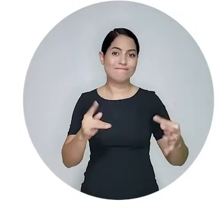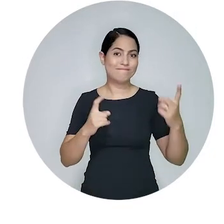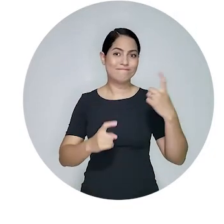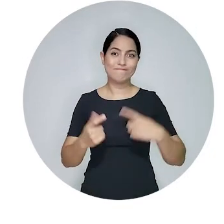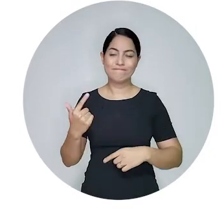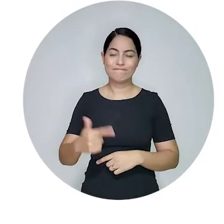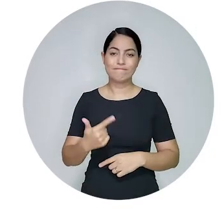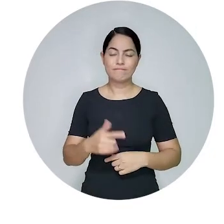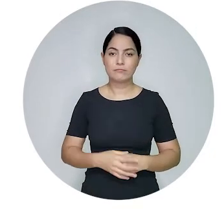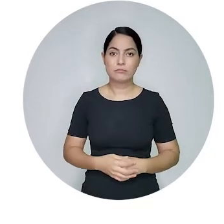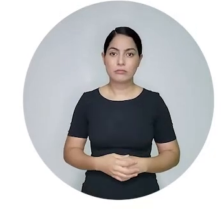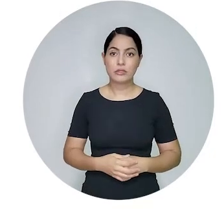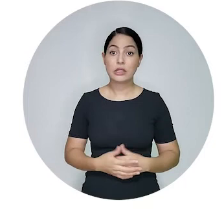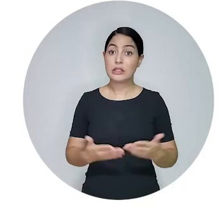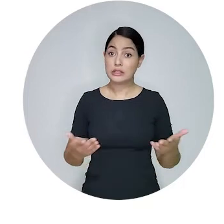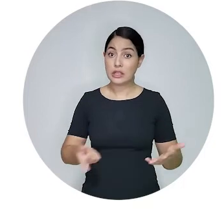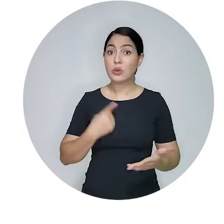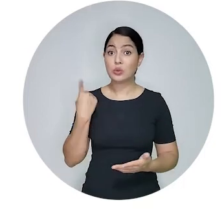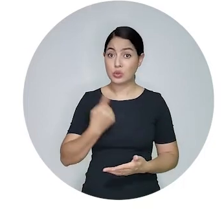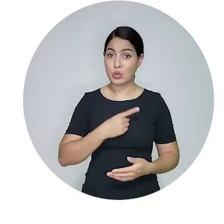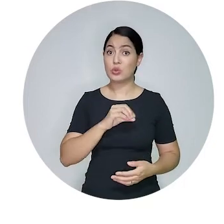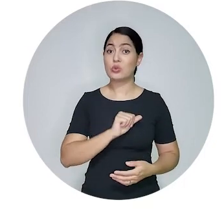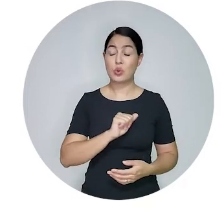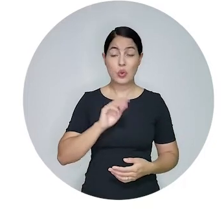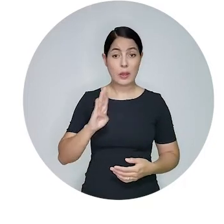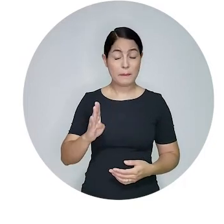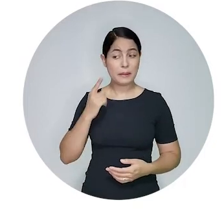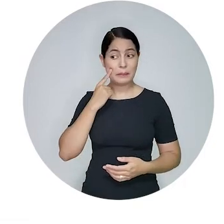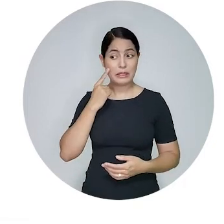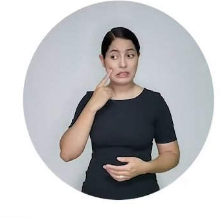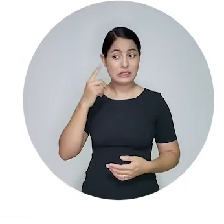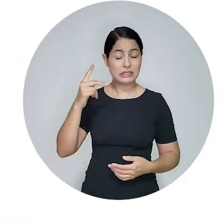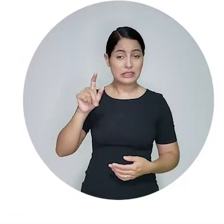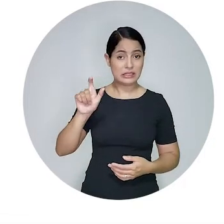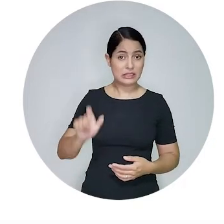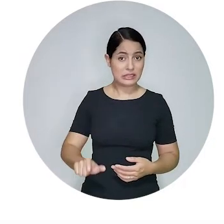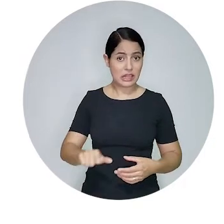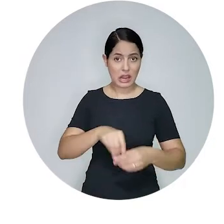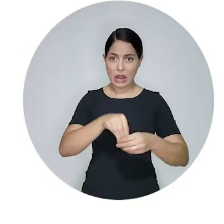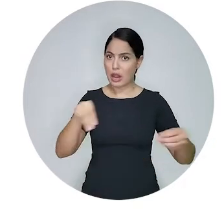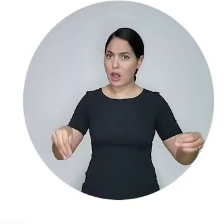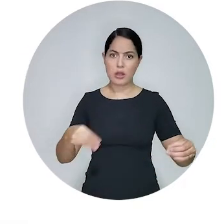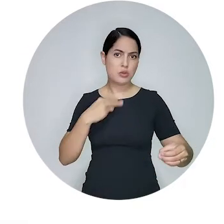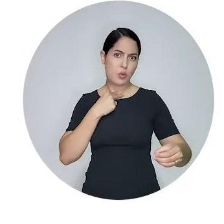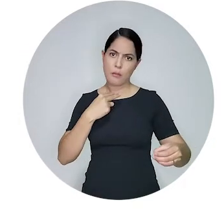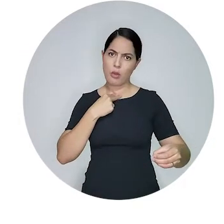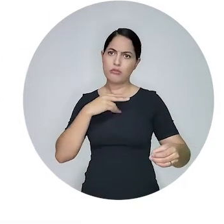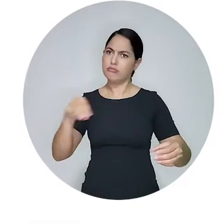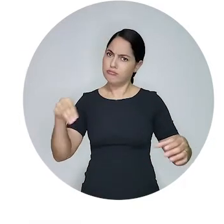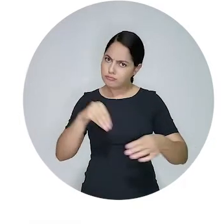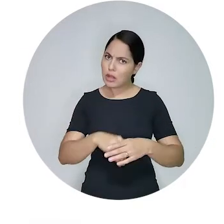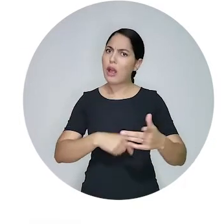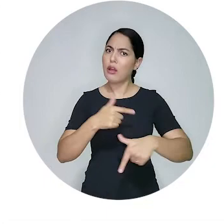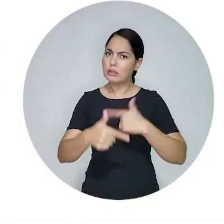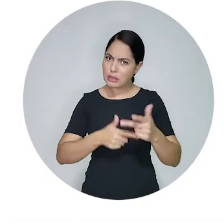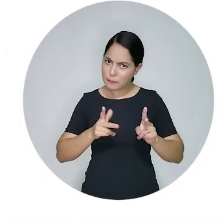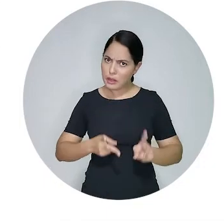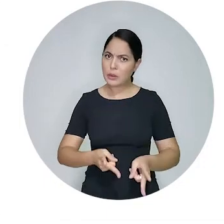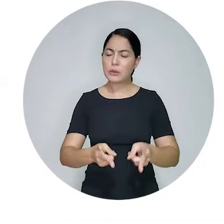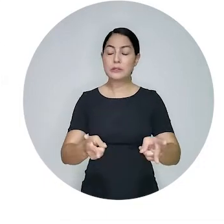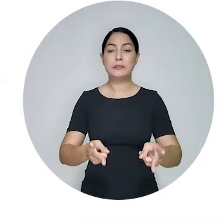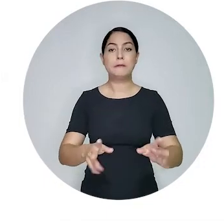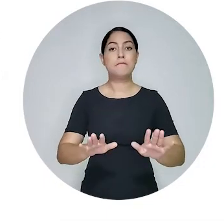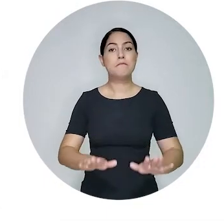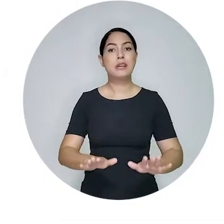plataformas. Há a preocupação da ordem de que esse advogado não seja excluído do mercado de trabalho. Por outro lado,